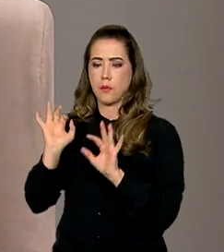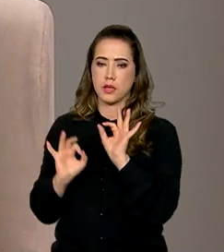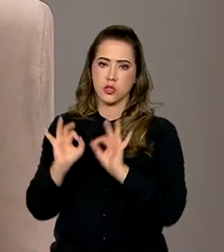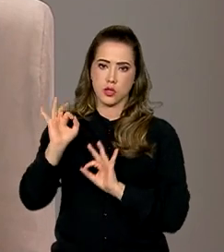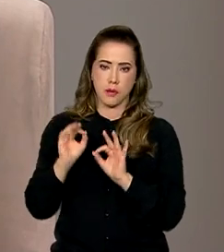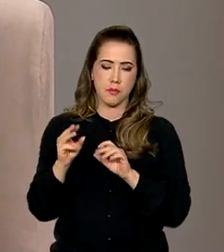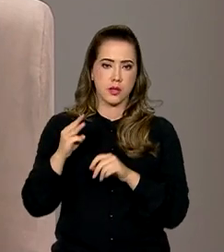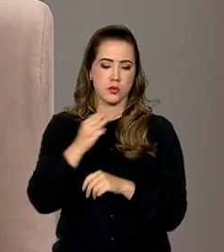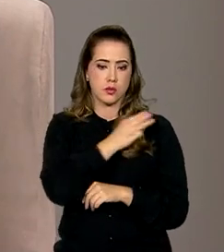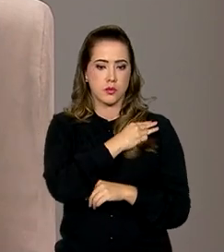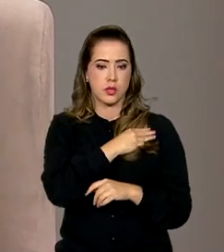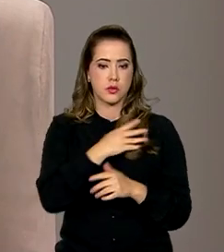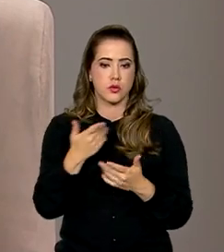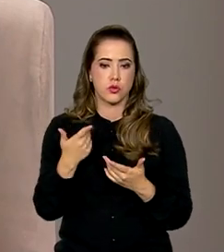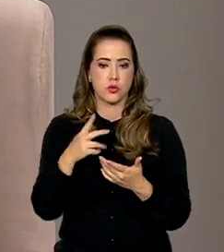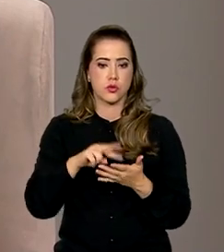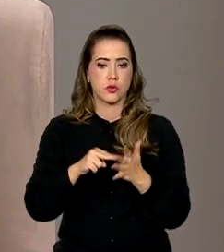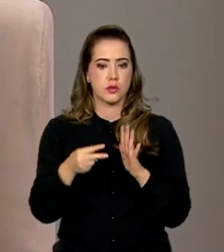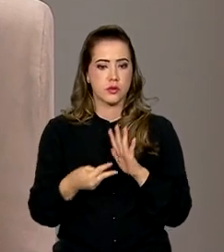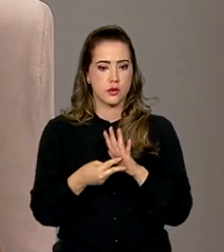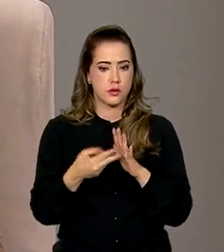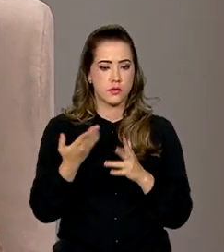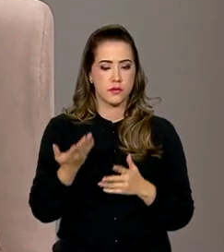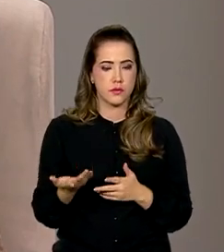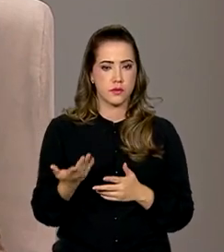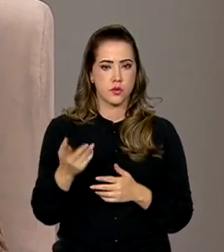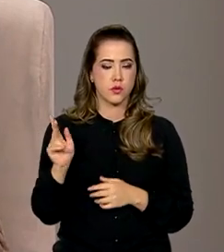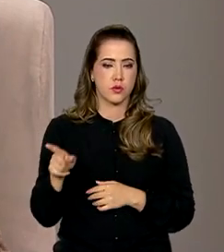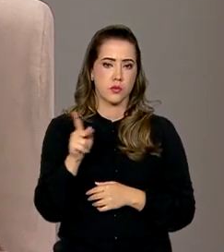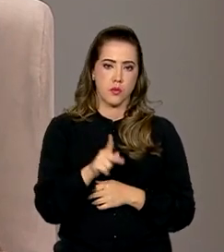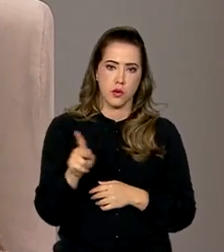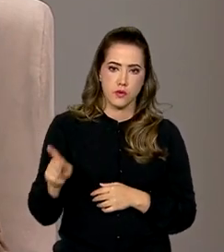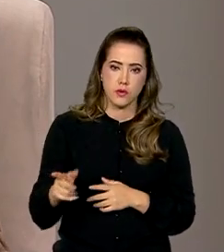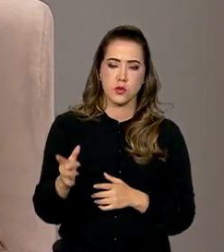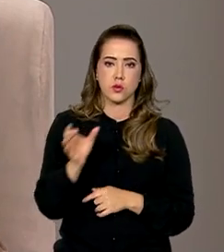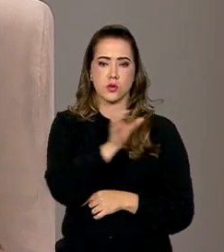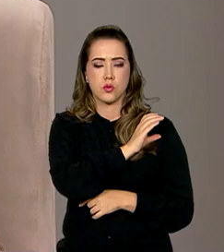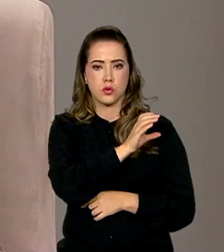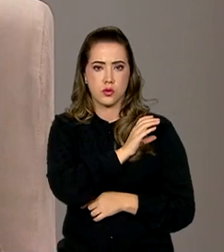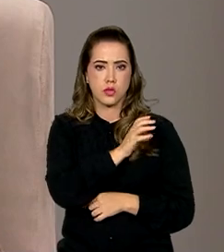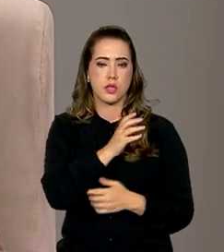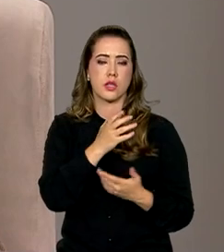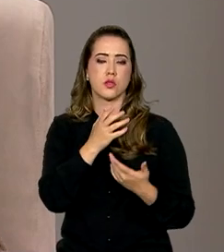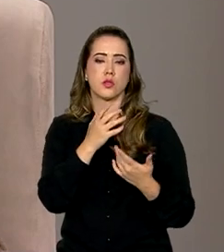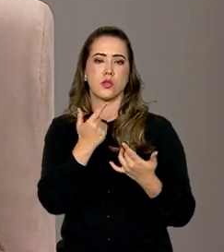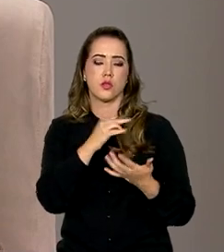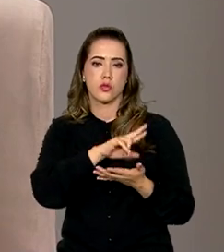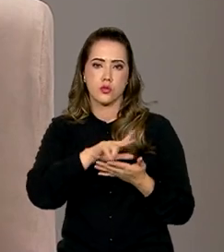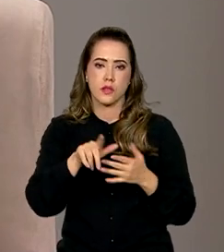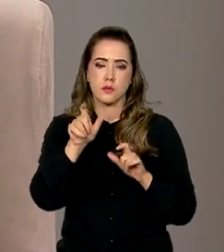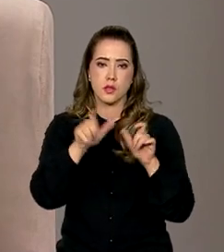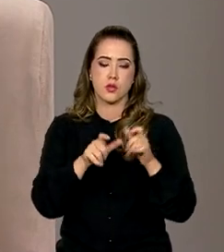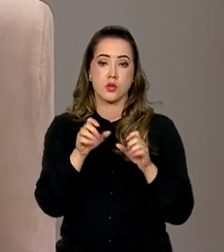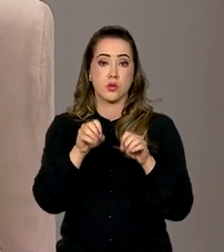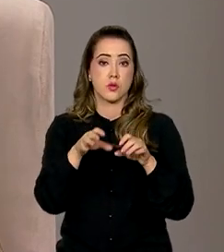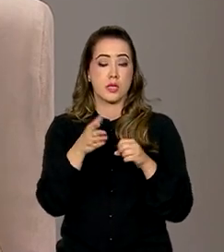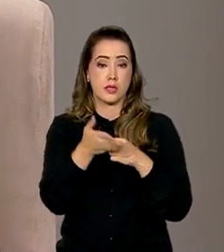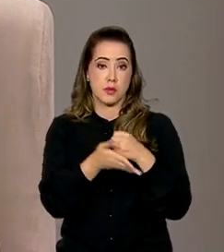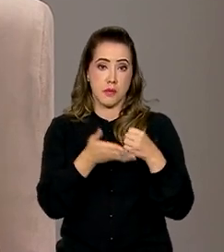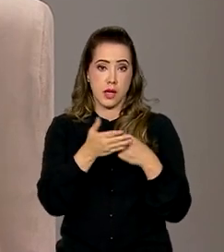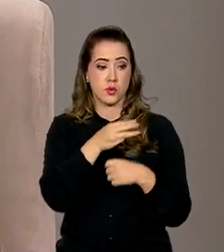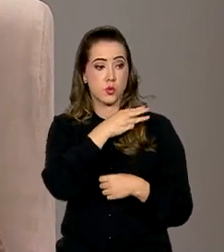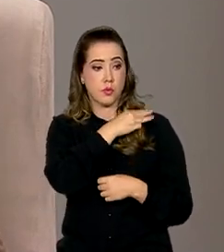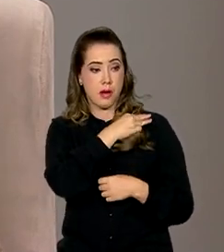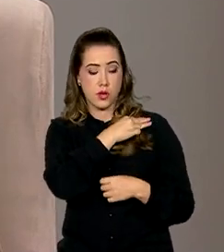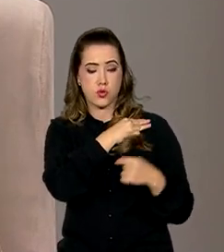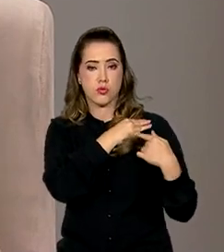ensino médio? Em outras palavras, os professores, coordenadores, supervisores escolares da educação básica, mais precisamente o